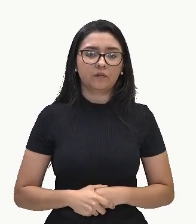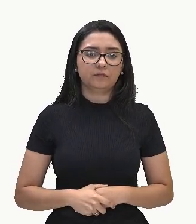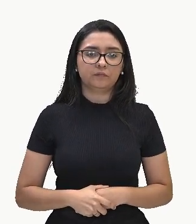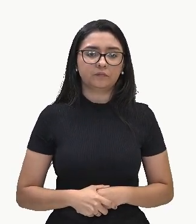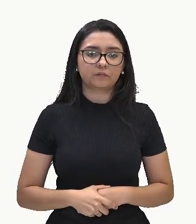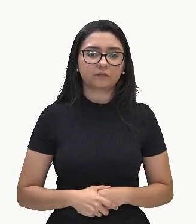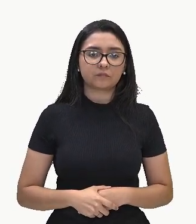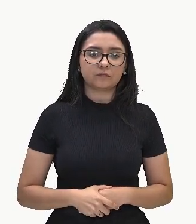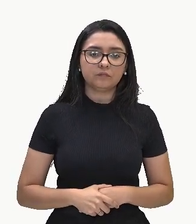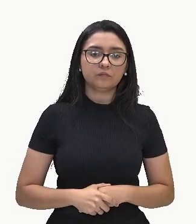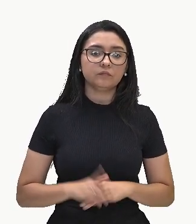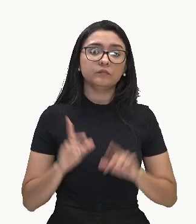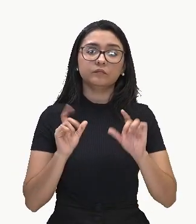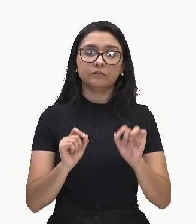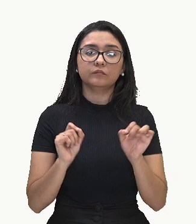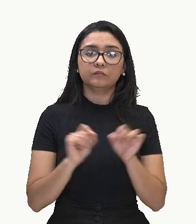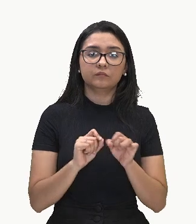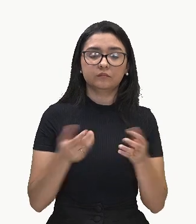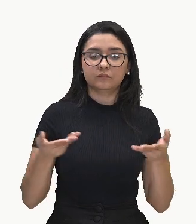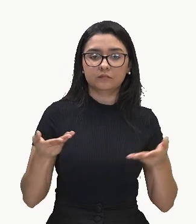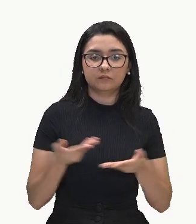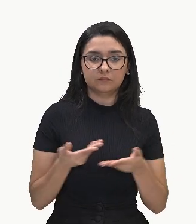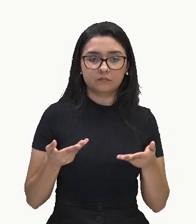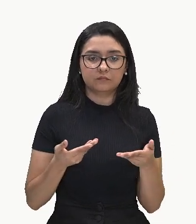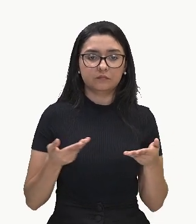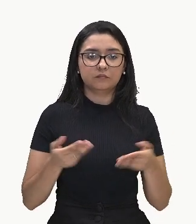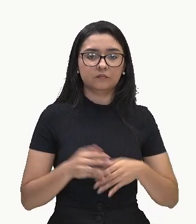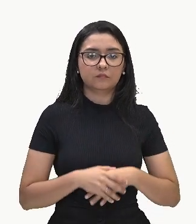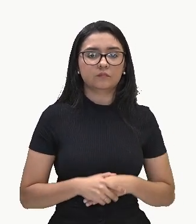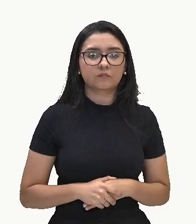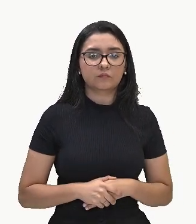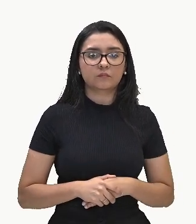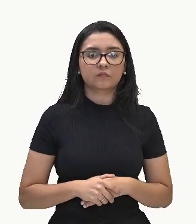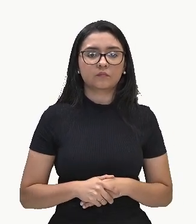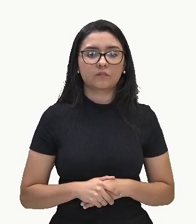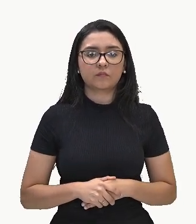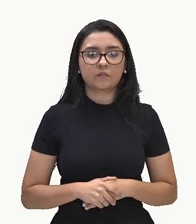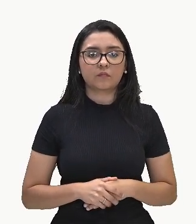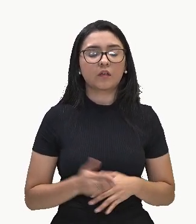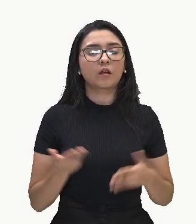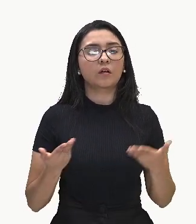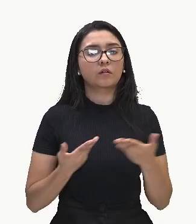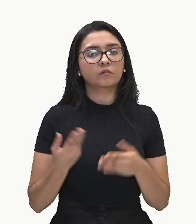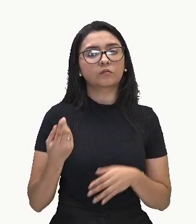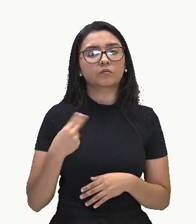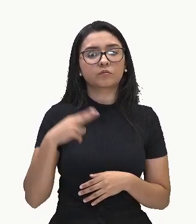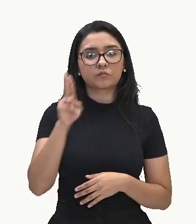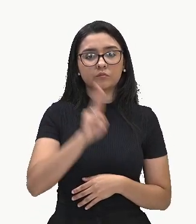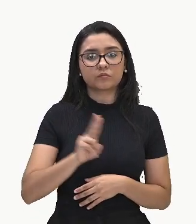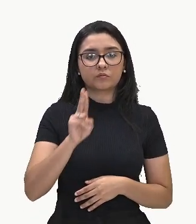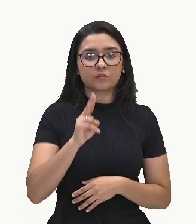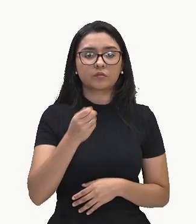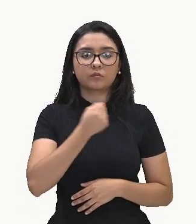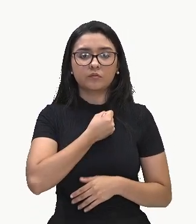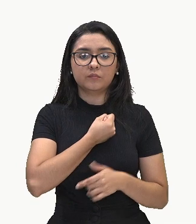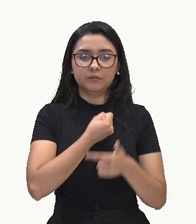Tá? Então, o que eu vou fazer? Eu vou pegar somente os meus coeficientes. 4,